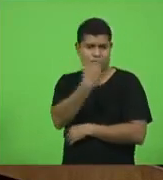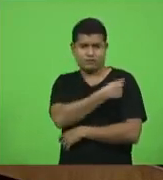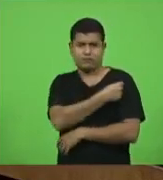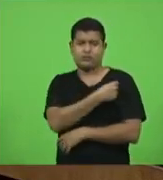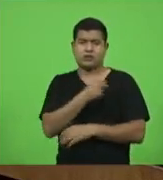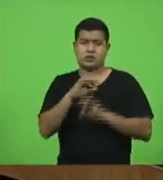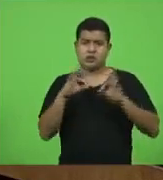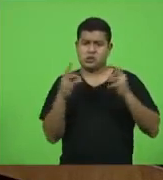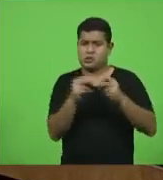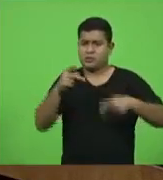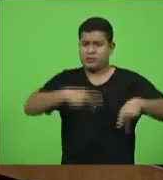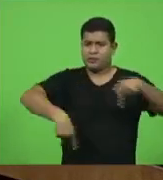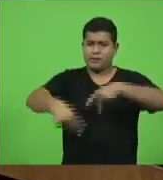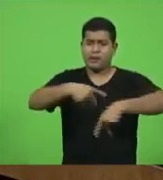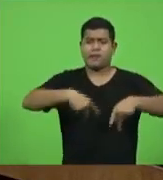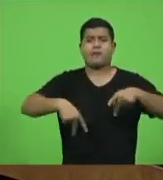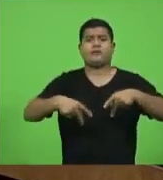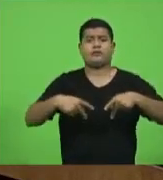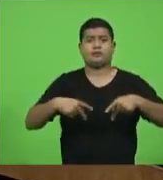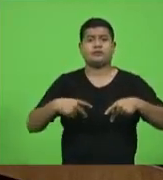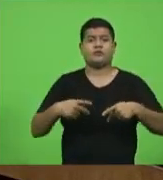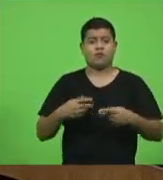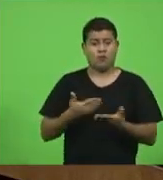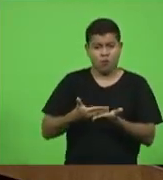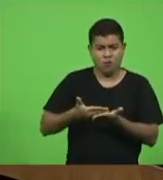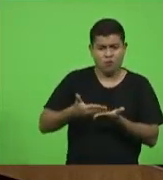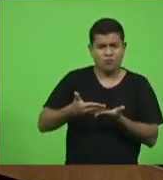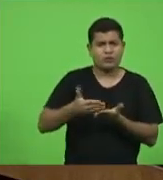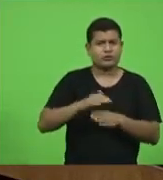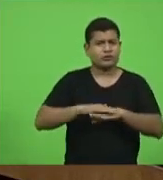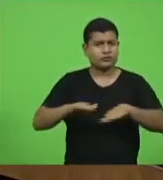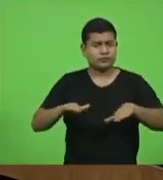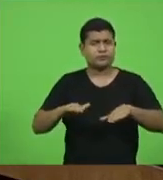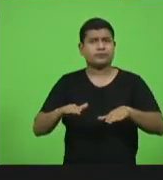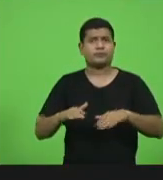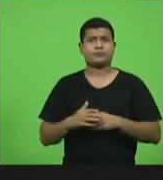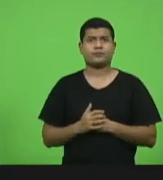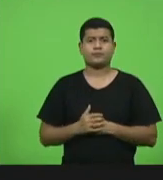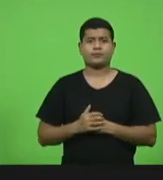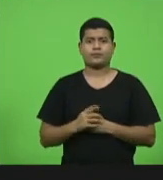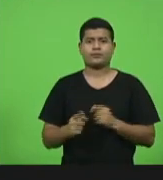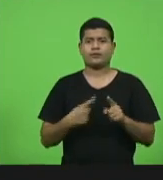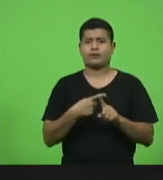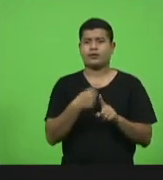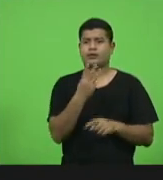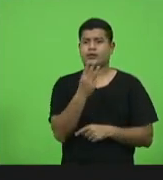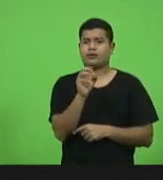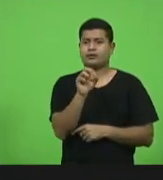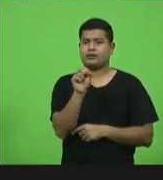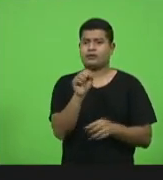a população está no início 30 segundos deputado hoje cerca de